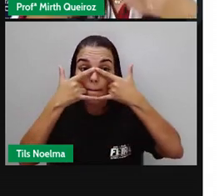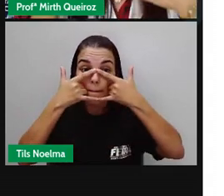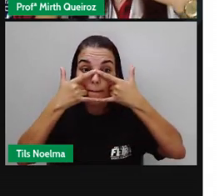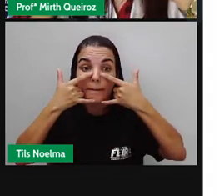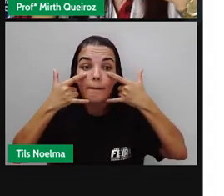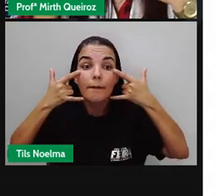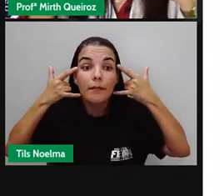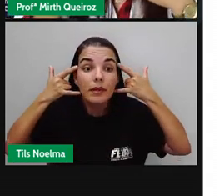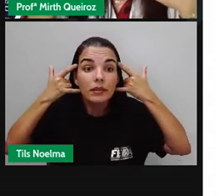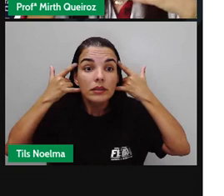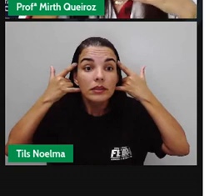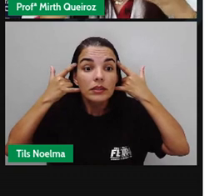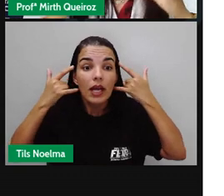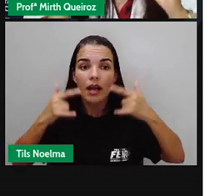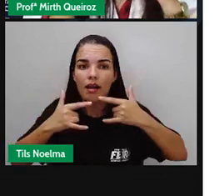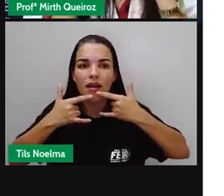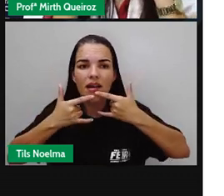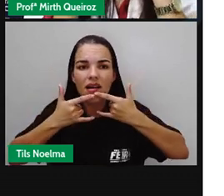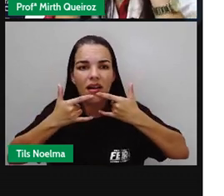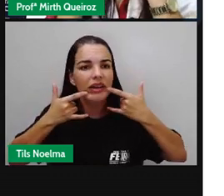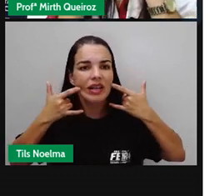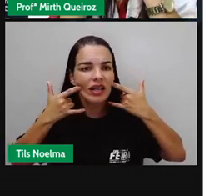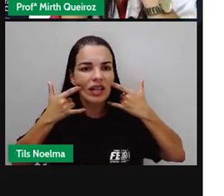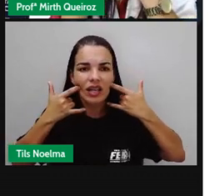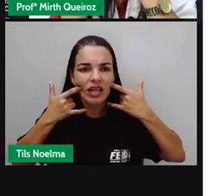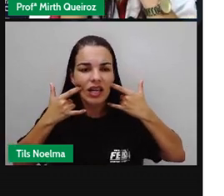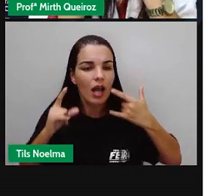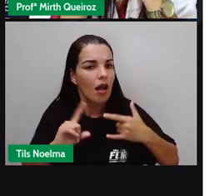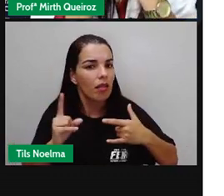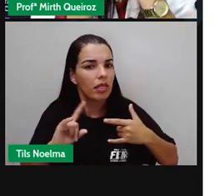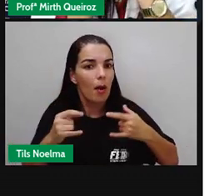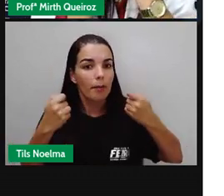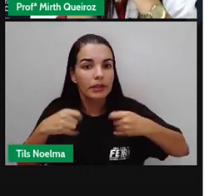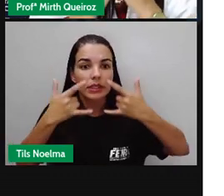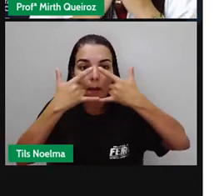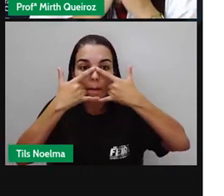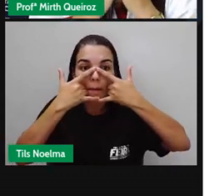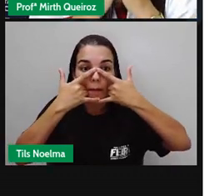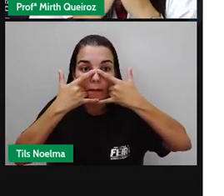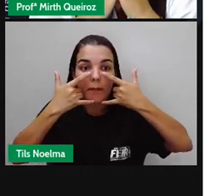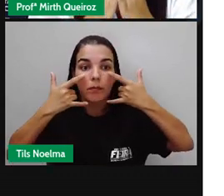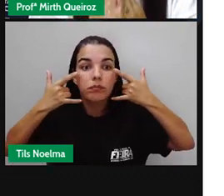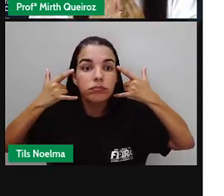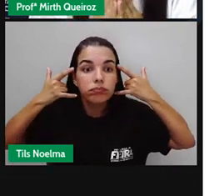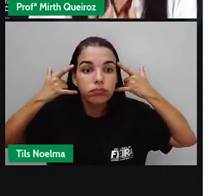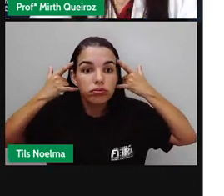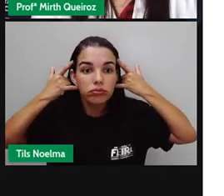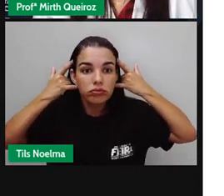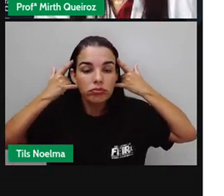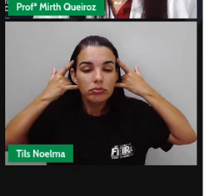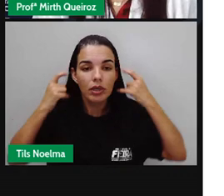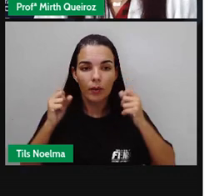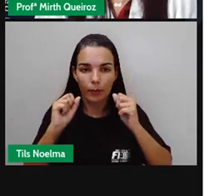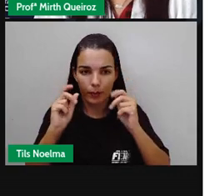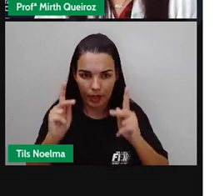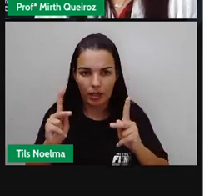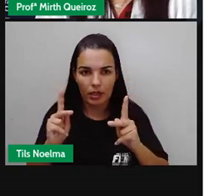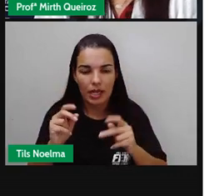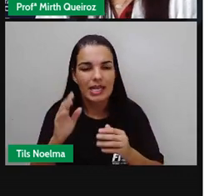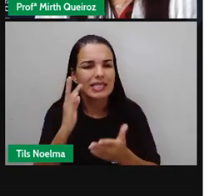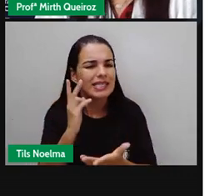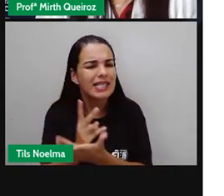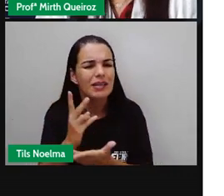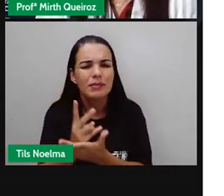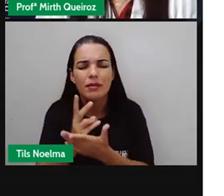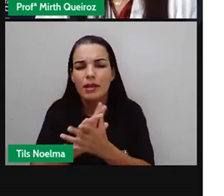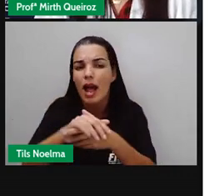boca. Nada de máscara no queijo. A máscara, ela deve estar cobrindo o nariz e a boca, certo? Lave